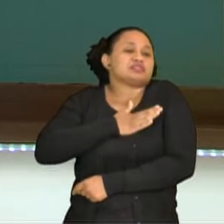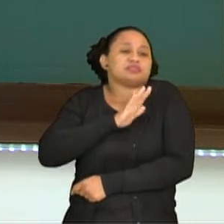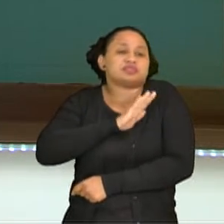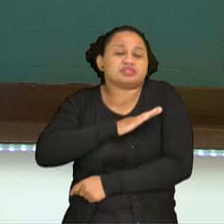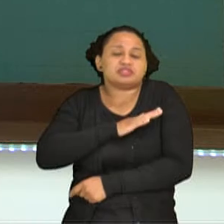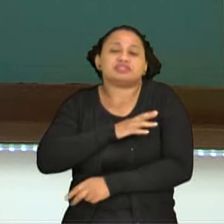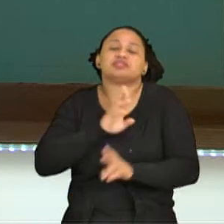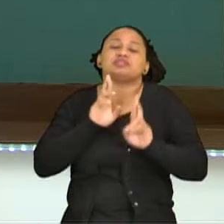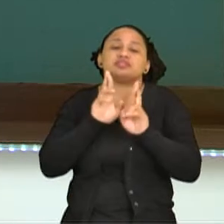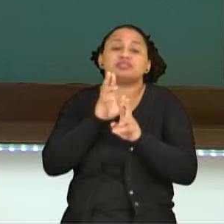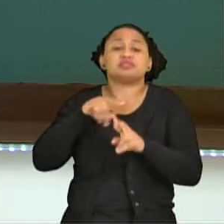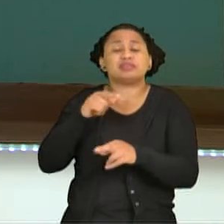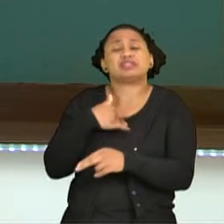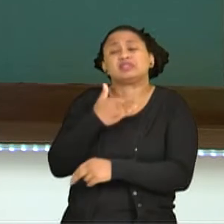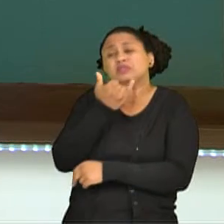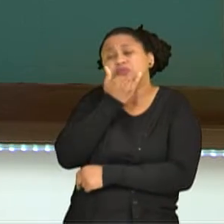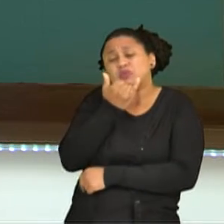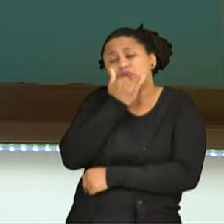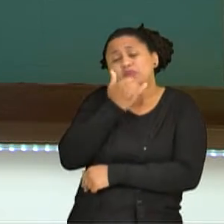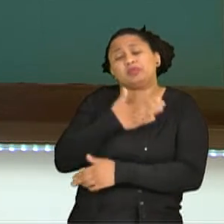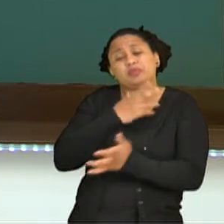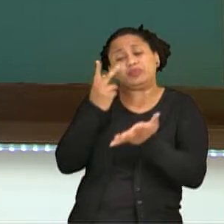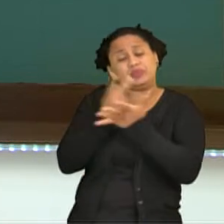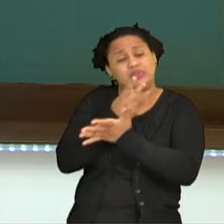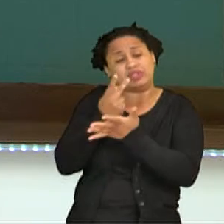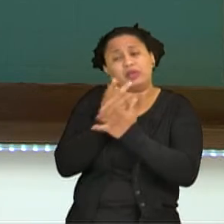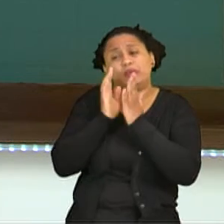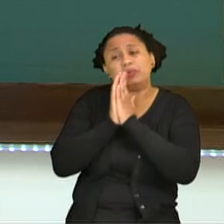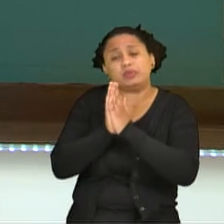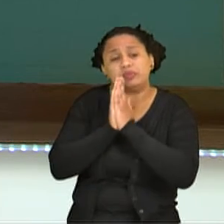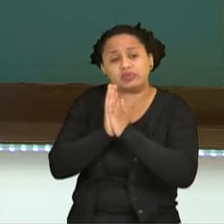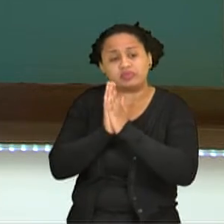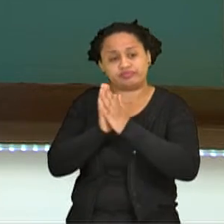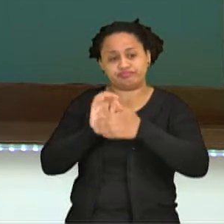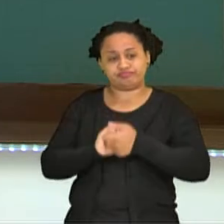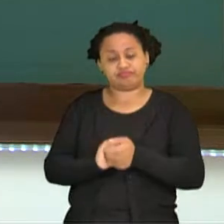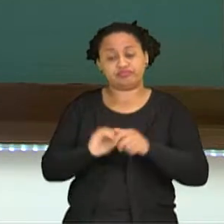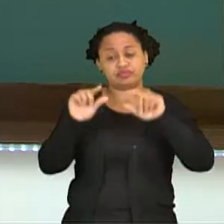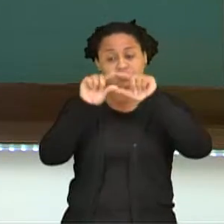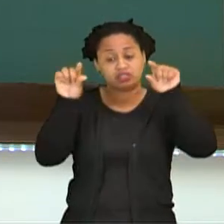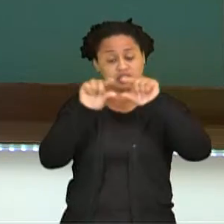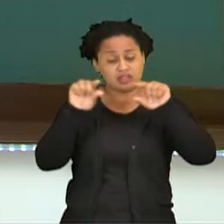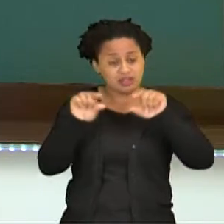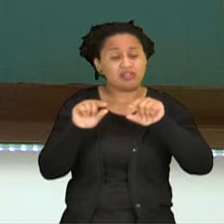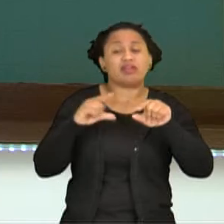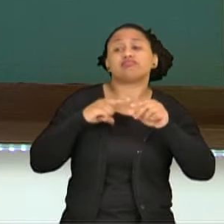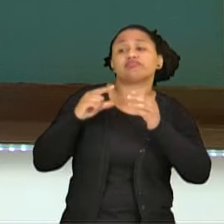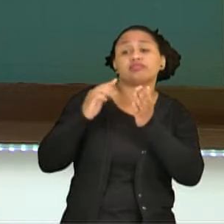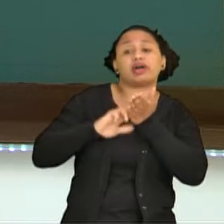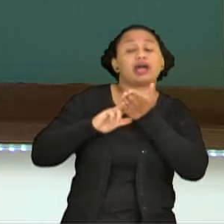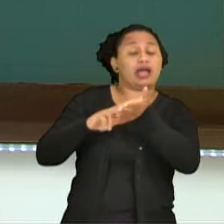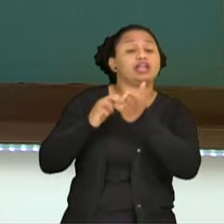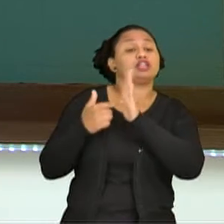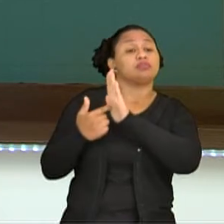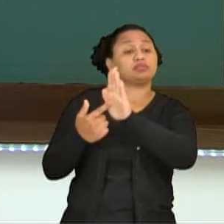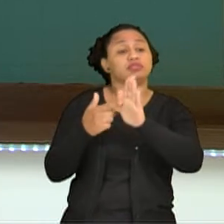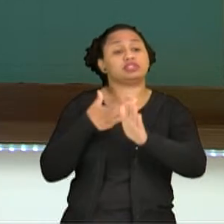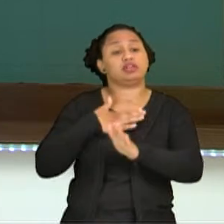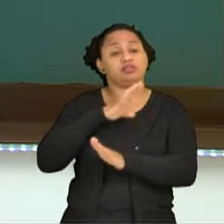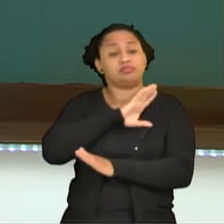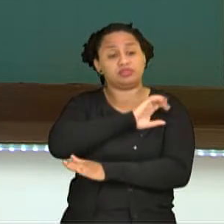Espero que desculpes os meus erros, por favor. Nas frases desta carta, que é uma prova de afeição.